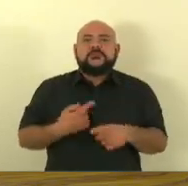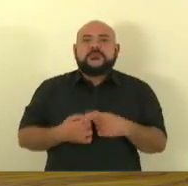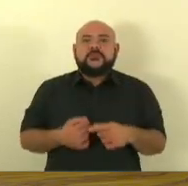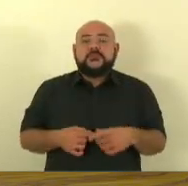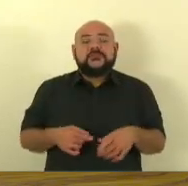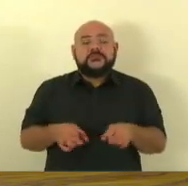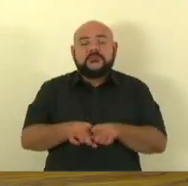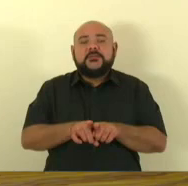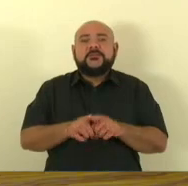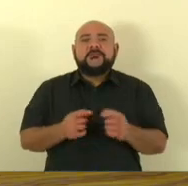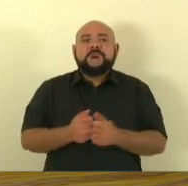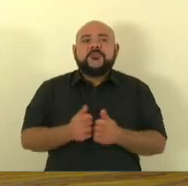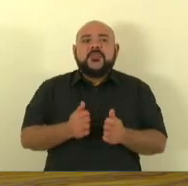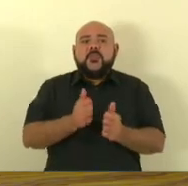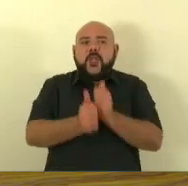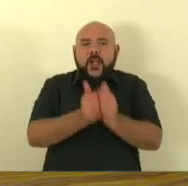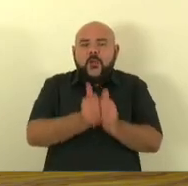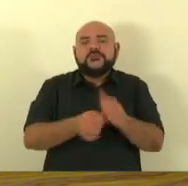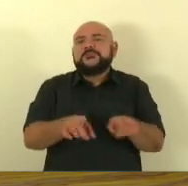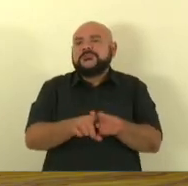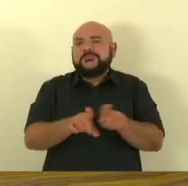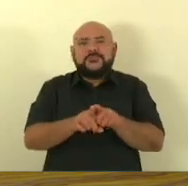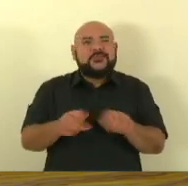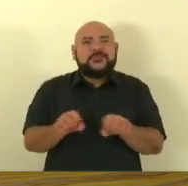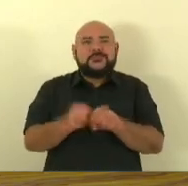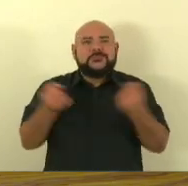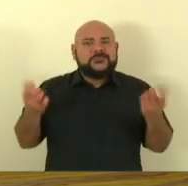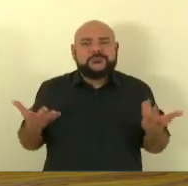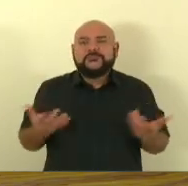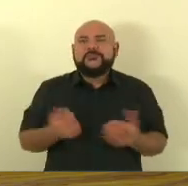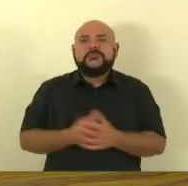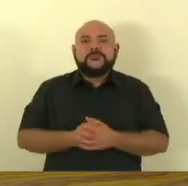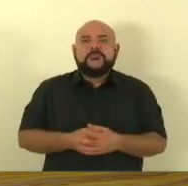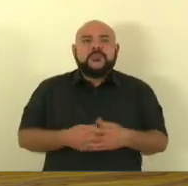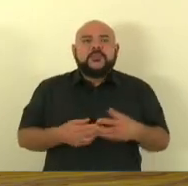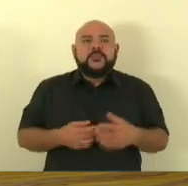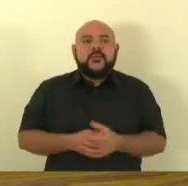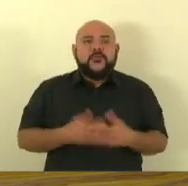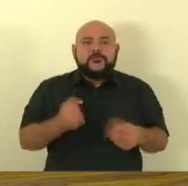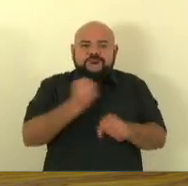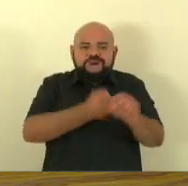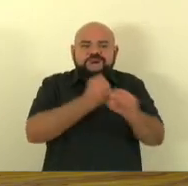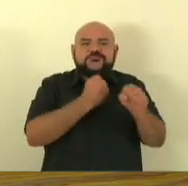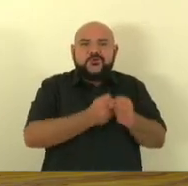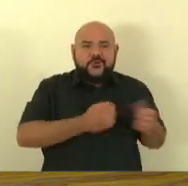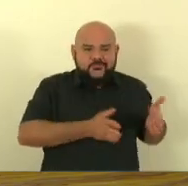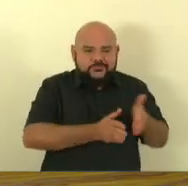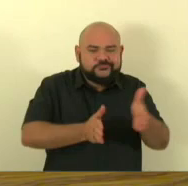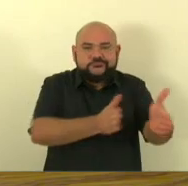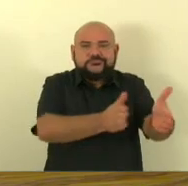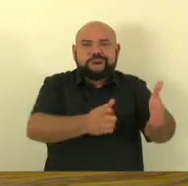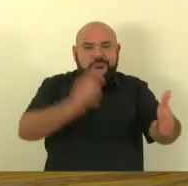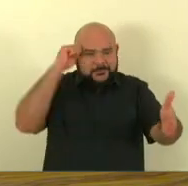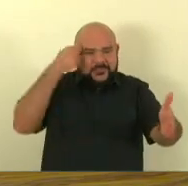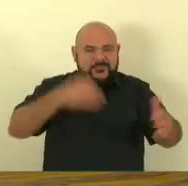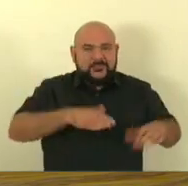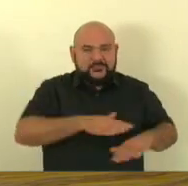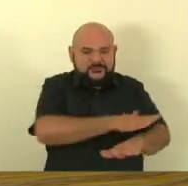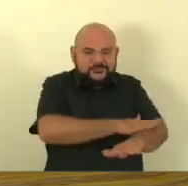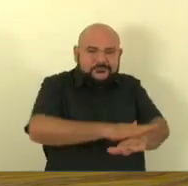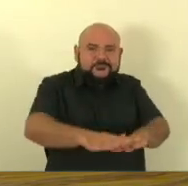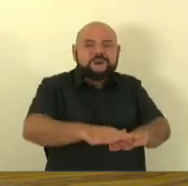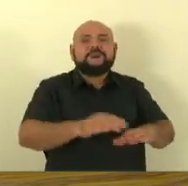vai poder trabalhar lá asfaltamento recapeamento expansão de estrada a estrada de regência lá para Linhares